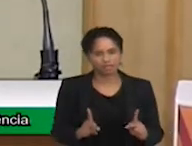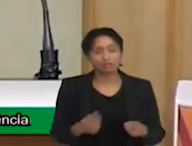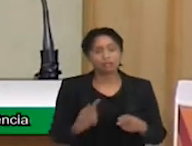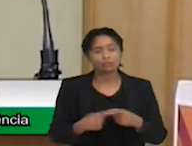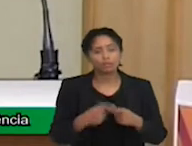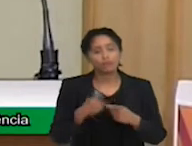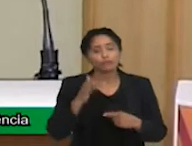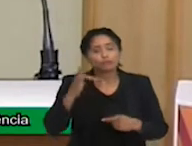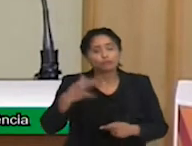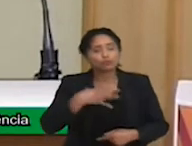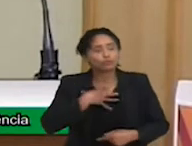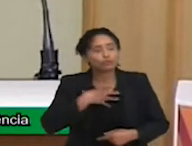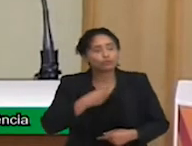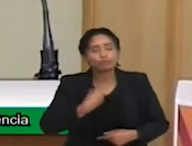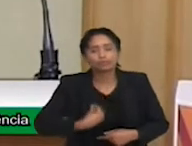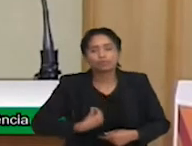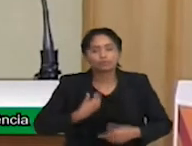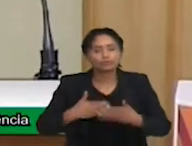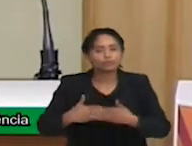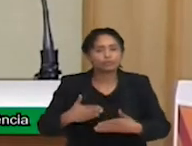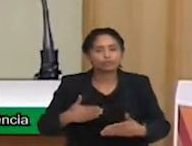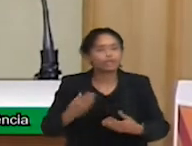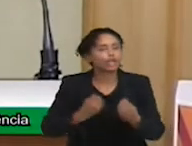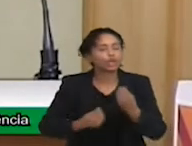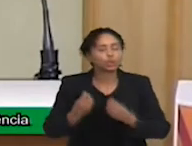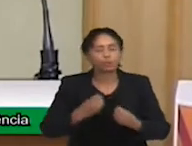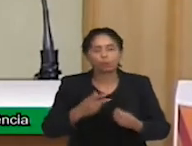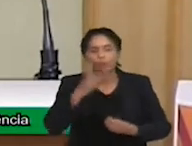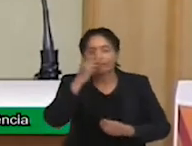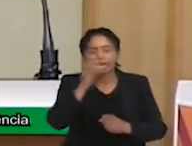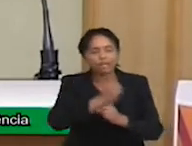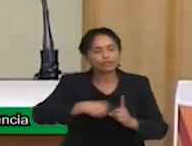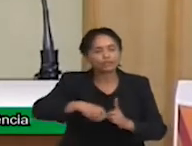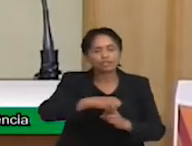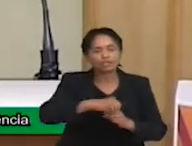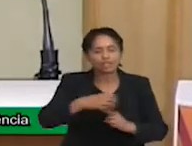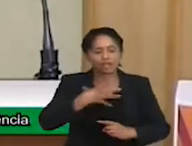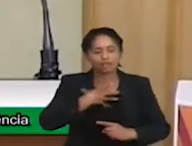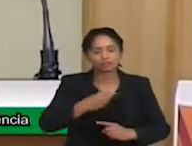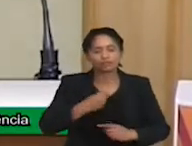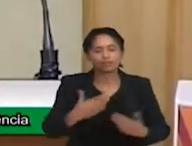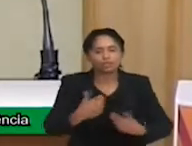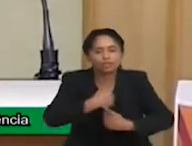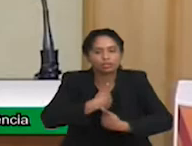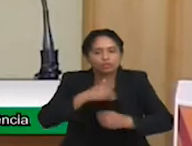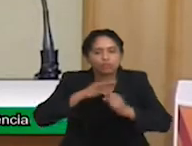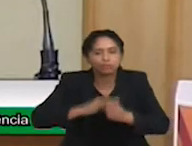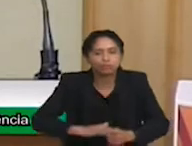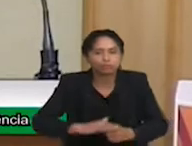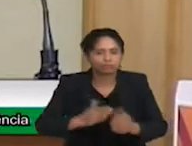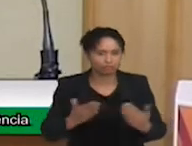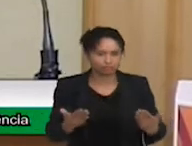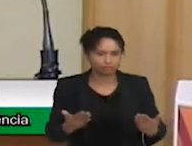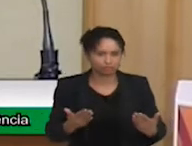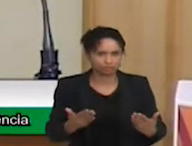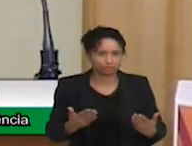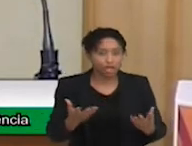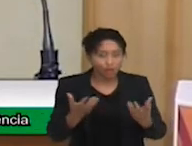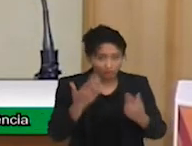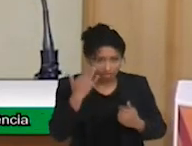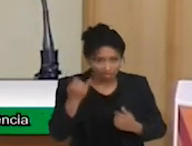vivendo o caos da deficiência deste município. E aí, eu queria saber e se fosse um filho de vocês.